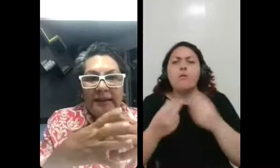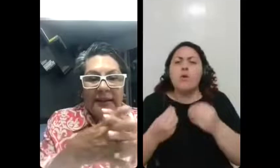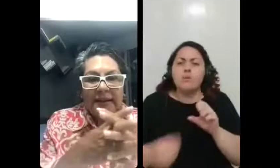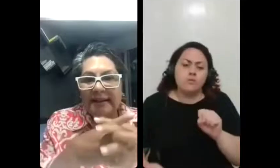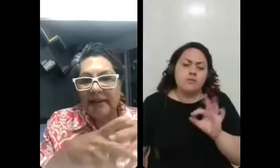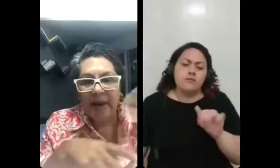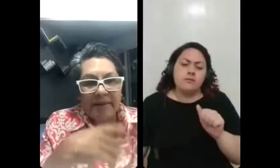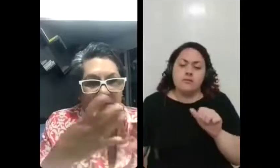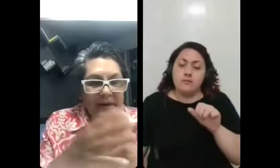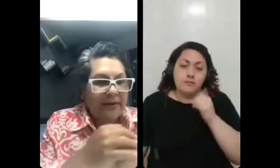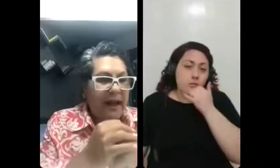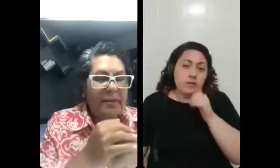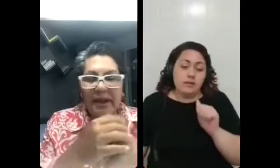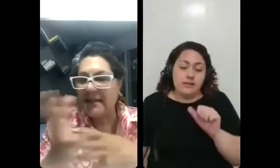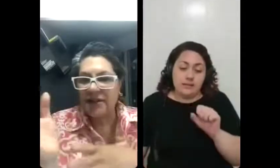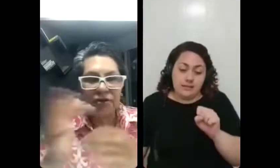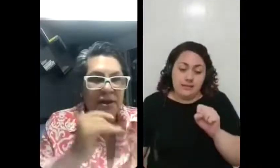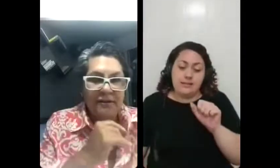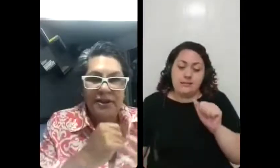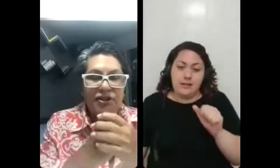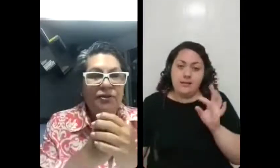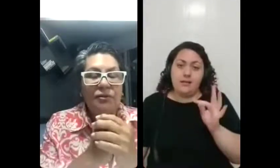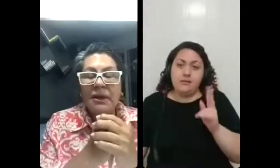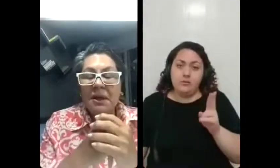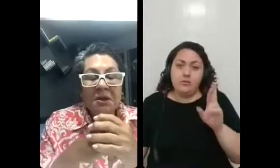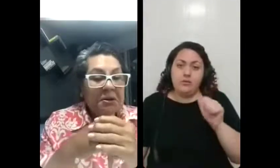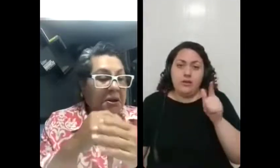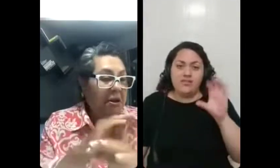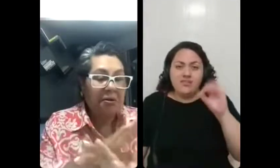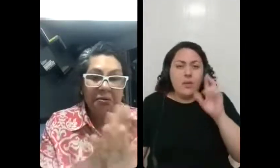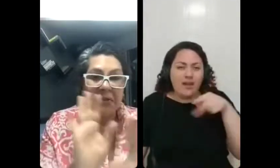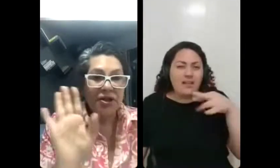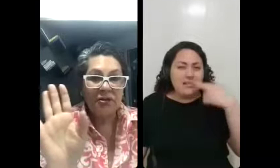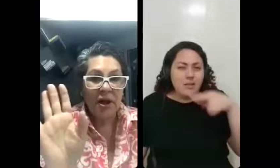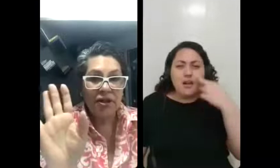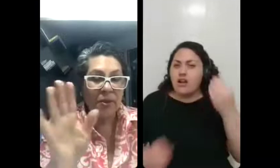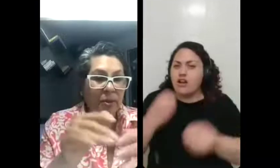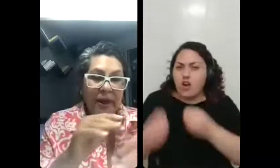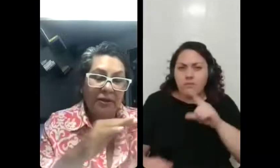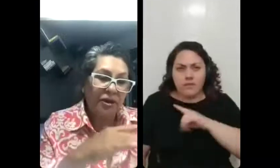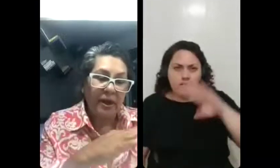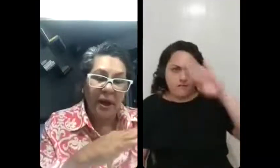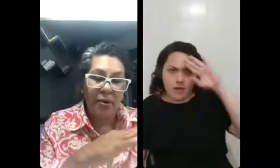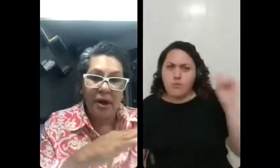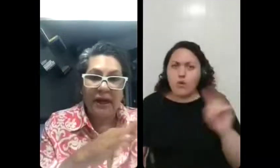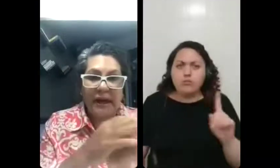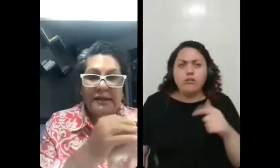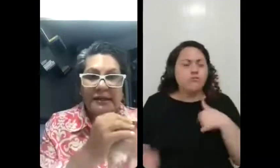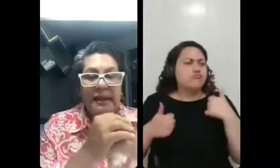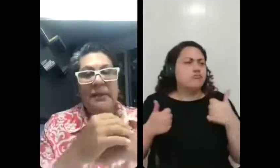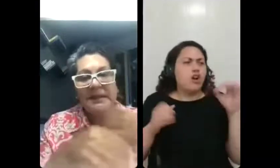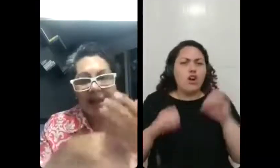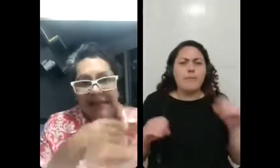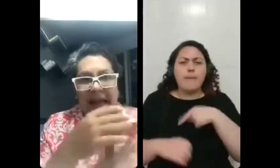como é que, se tem febre, se não tem febre, o que sentiu, o que não sentiu, e eu me achando ótima. Meu marido já meia a boca em